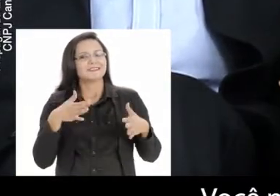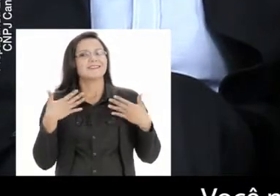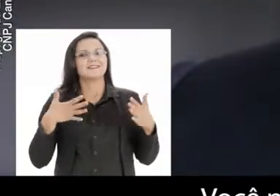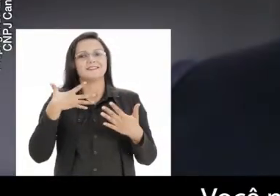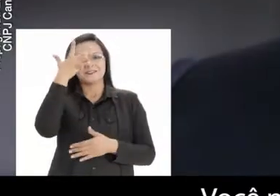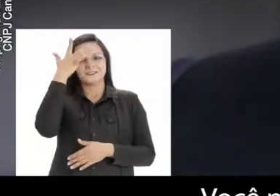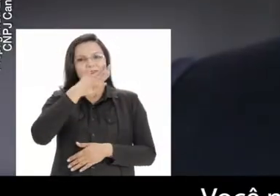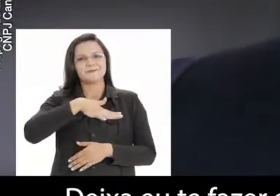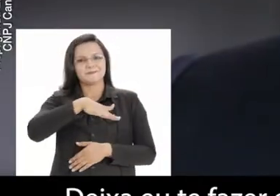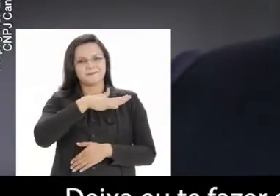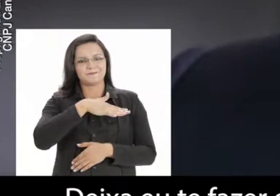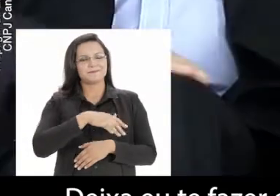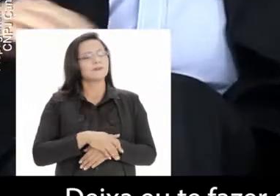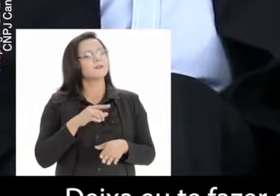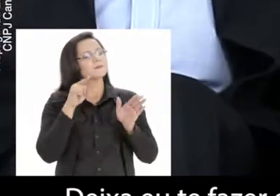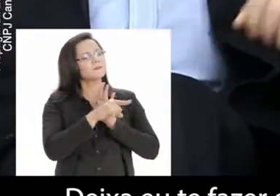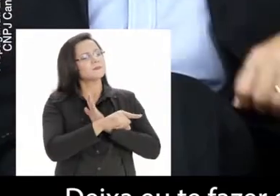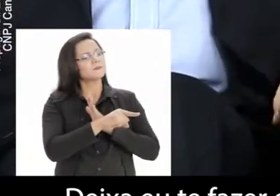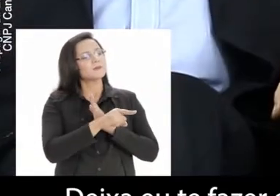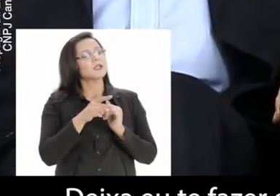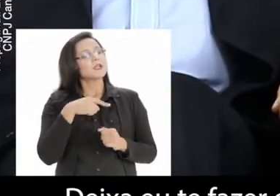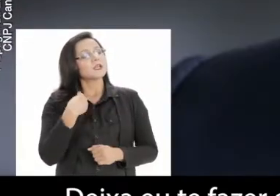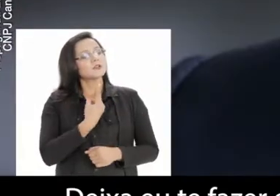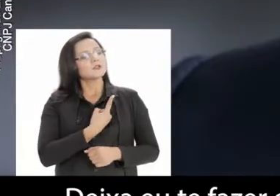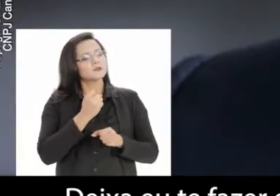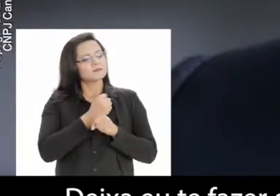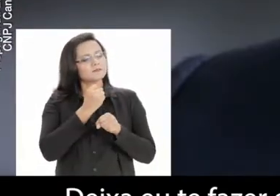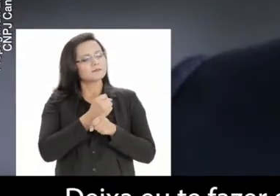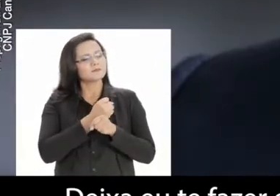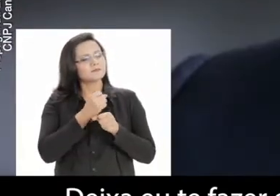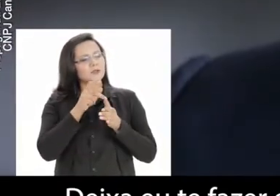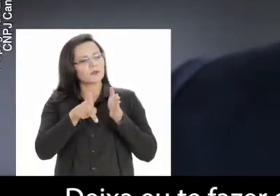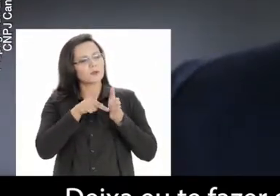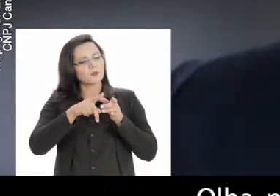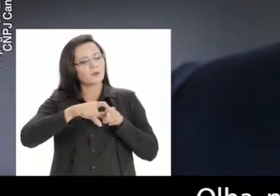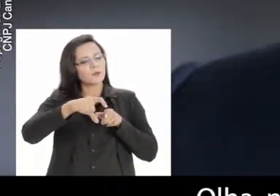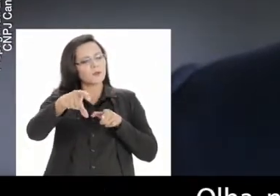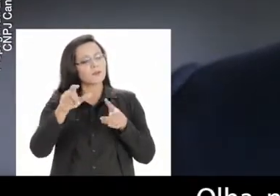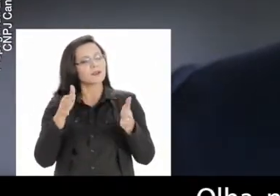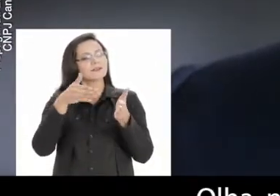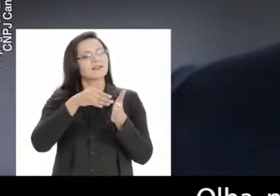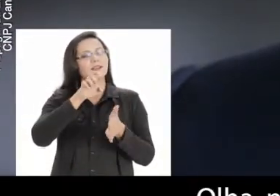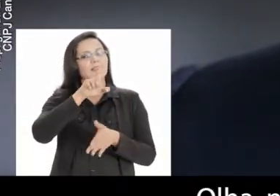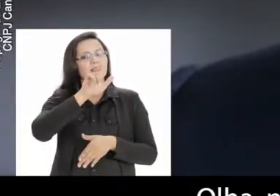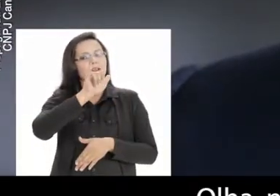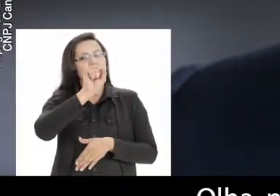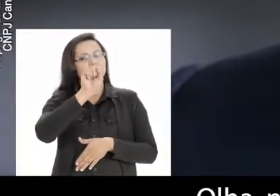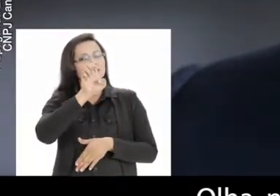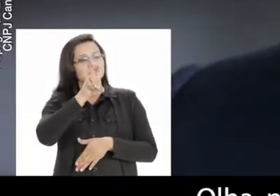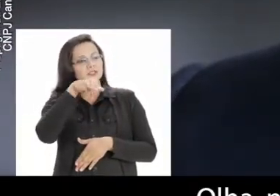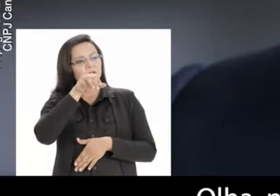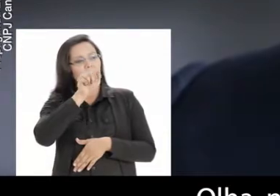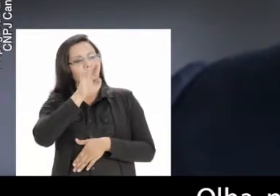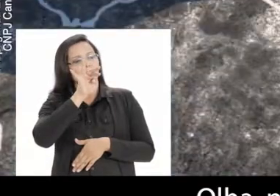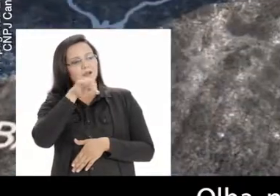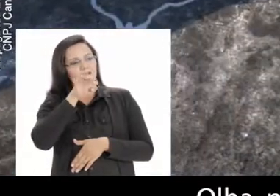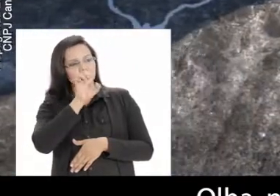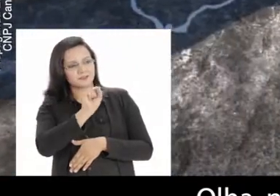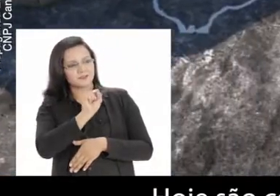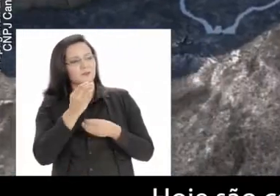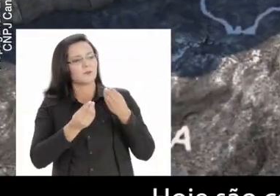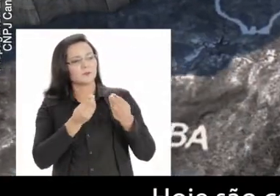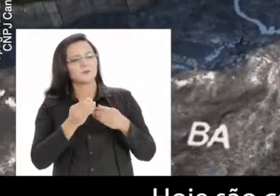daquelas pessoas. Deixa eu fazer uma pergunta. E anota a ferrovia até Elisiel Martins? Olha, nós temos ali, presidente, algo espetacular.